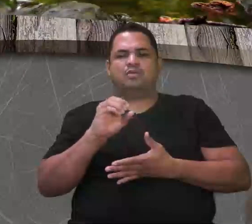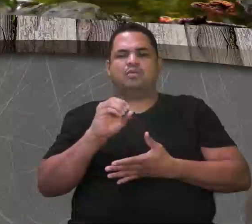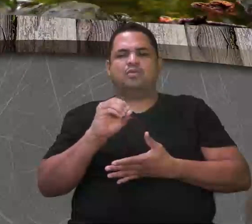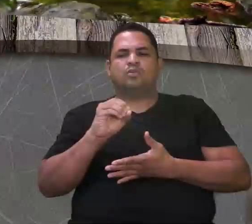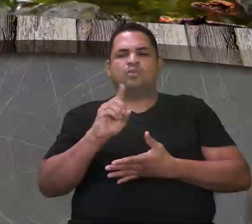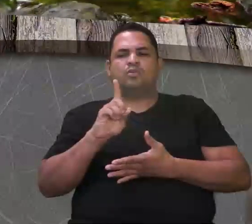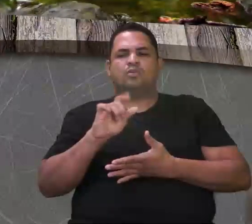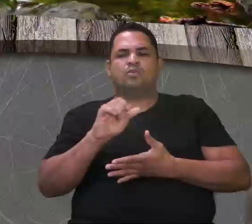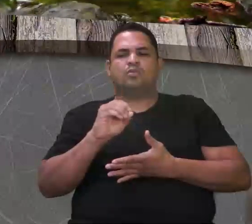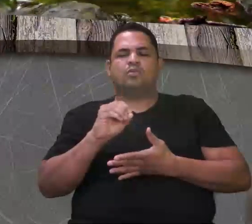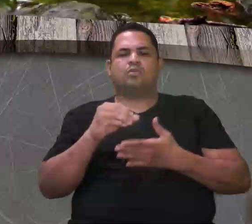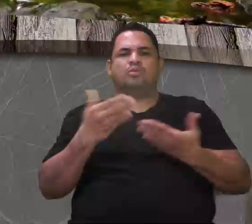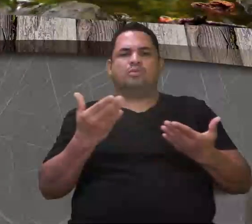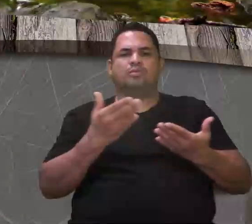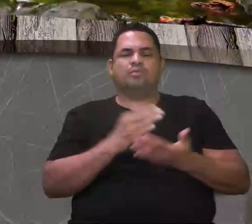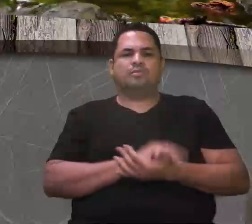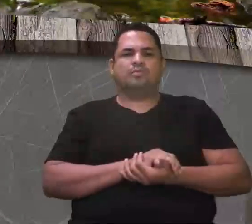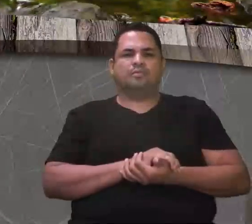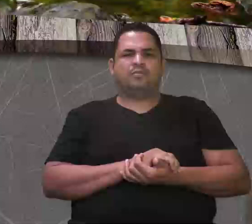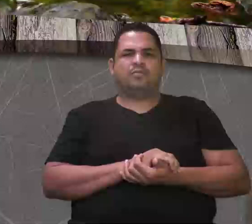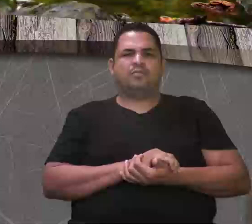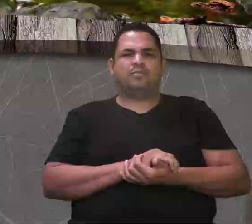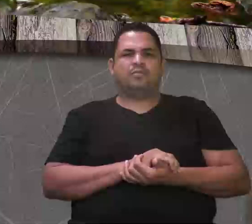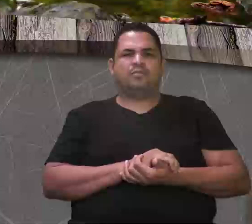Ou? É isso mesmo.